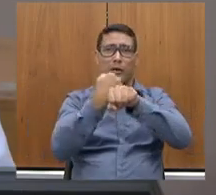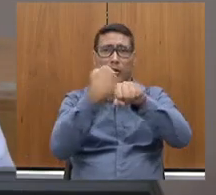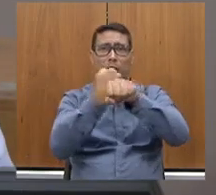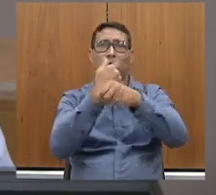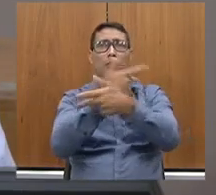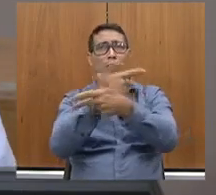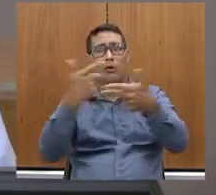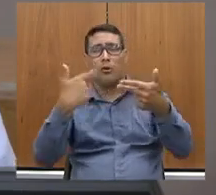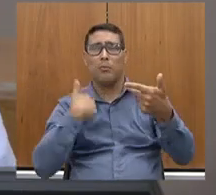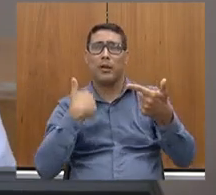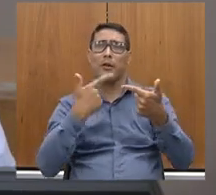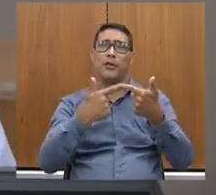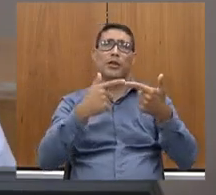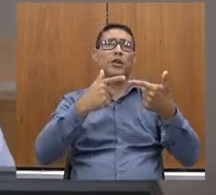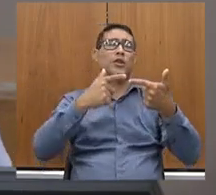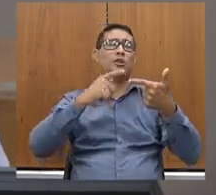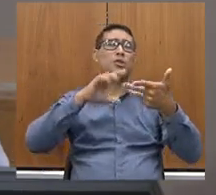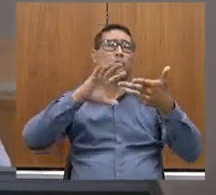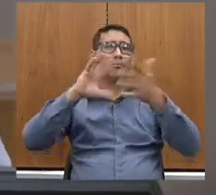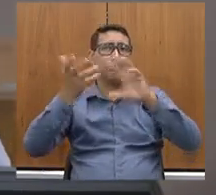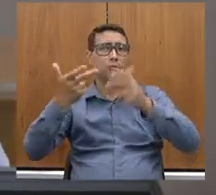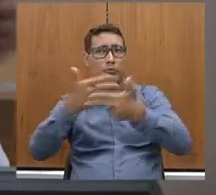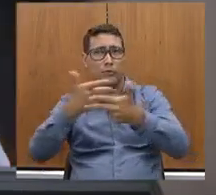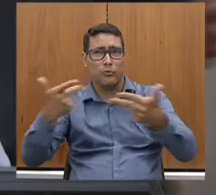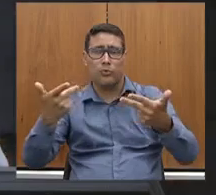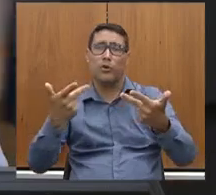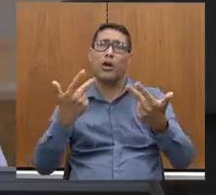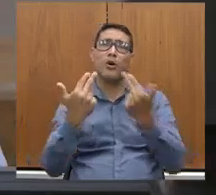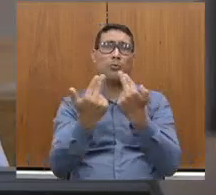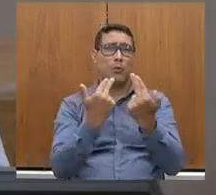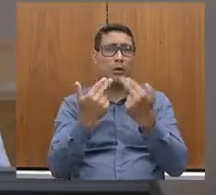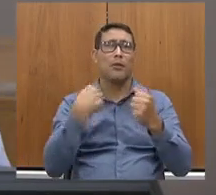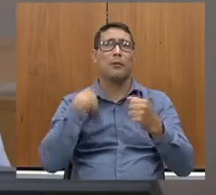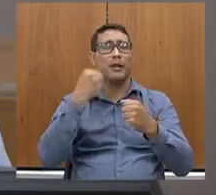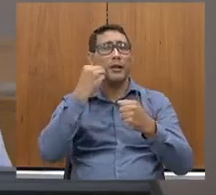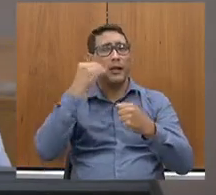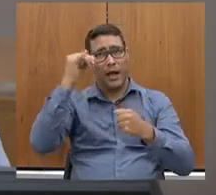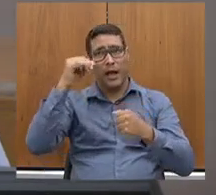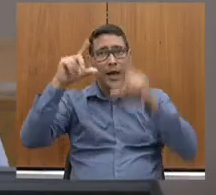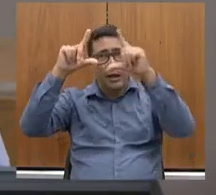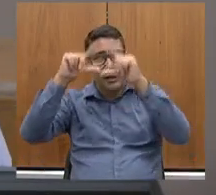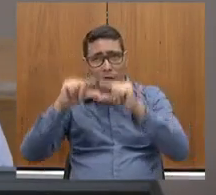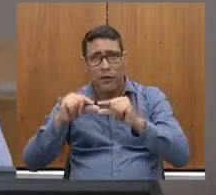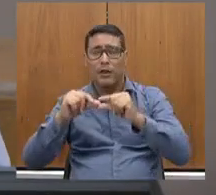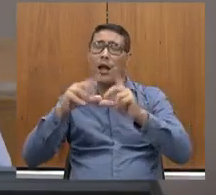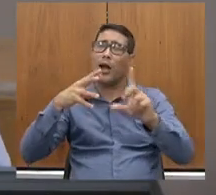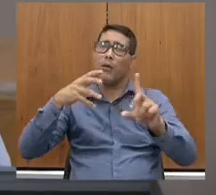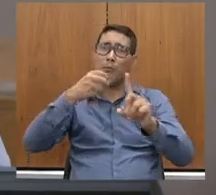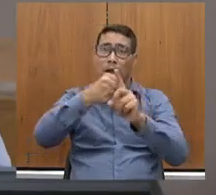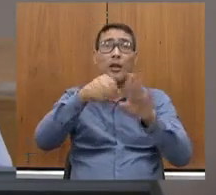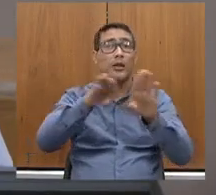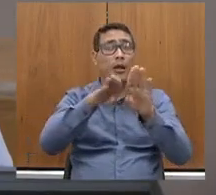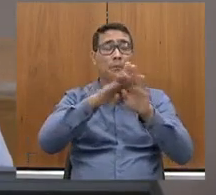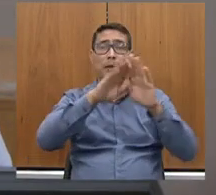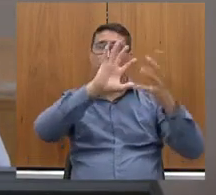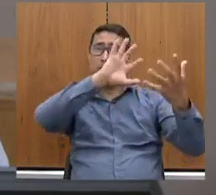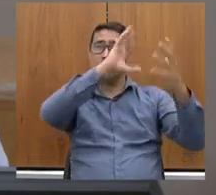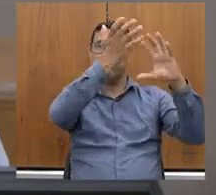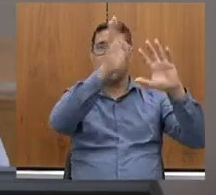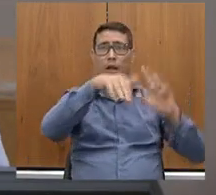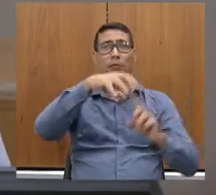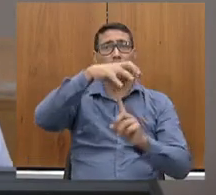urbana, justamente para diminuir o impacto. Também a revitalização da praça, ali na frente do aeroporto.